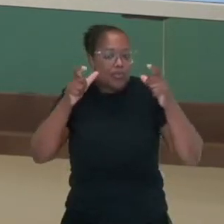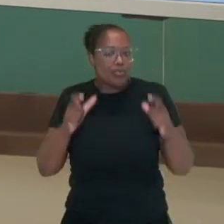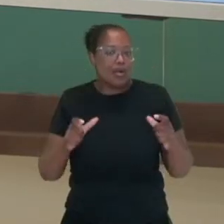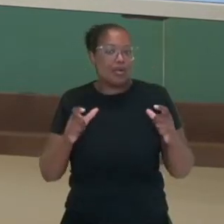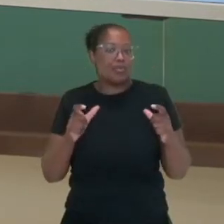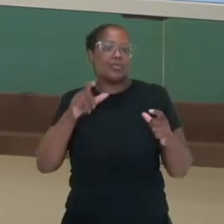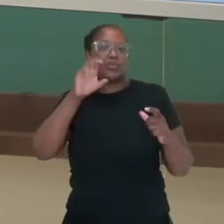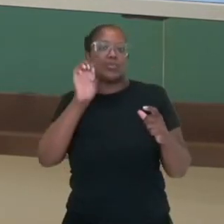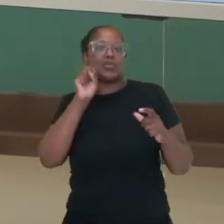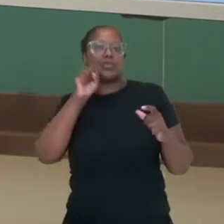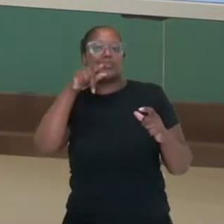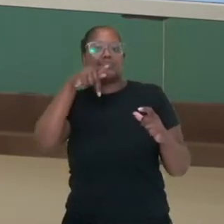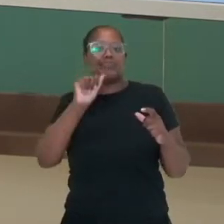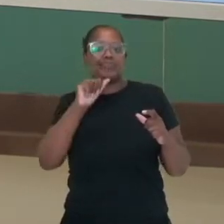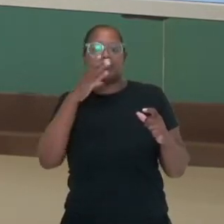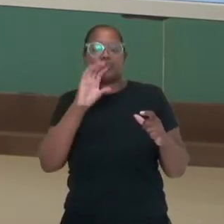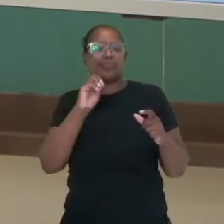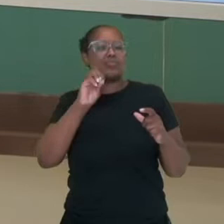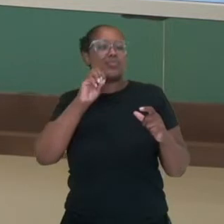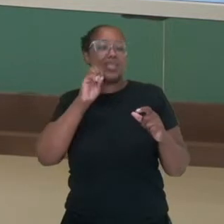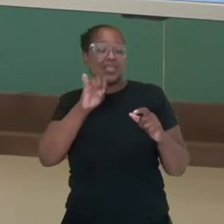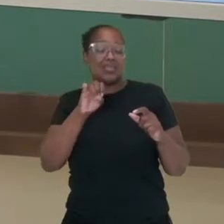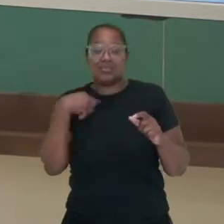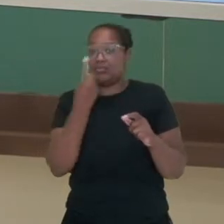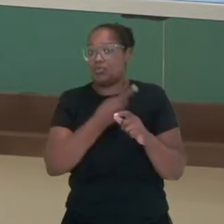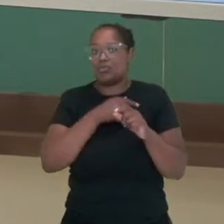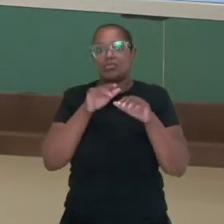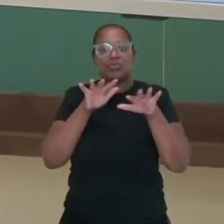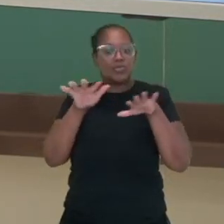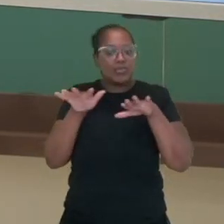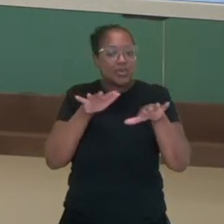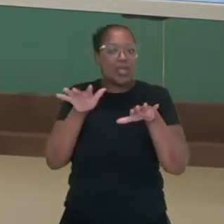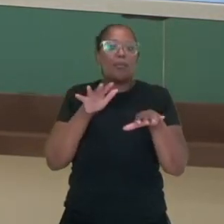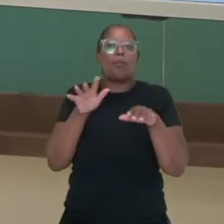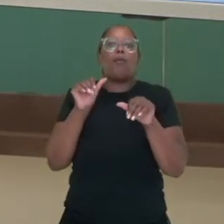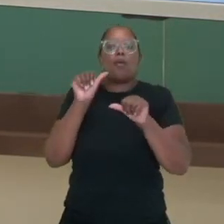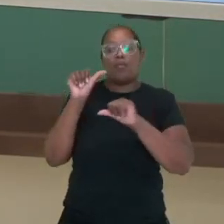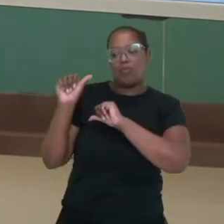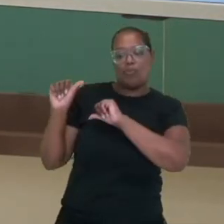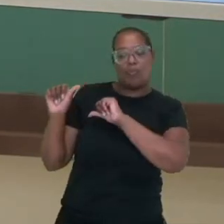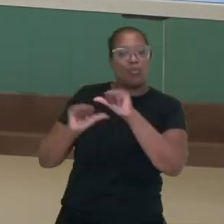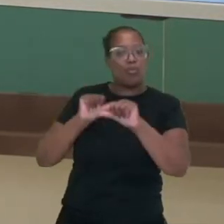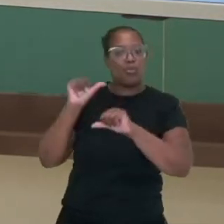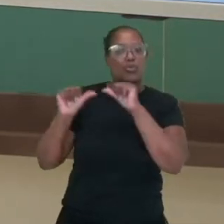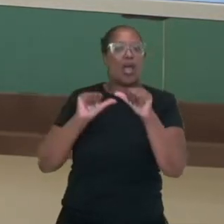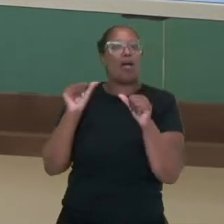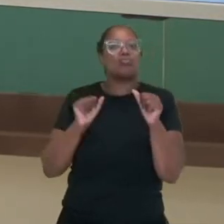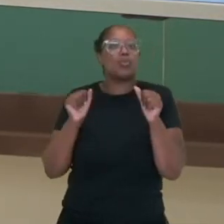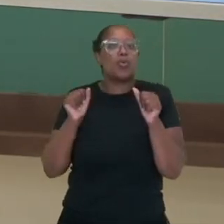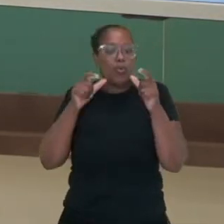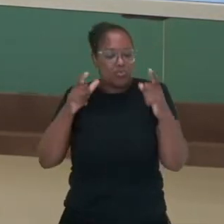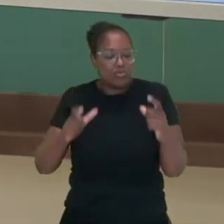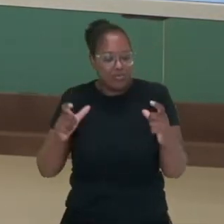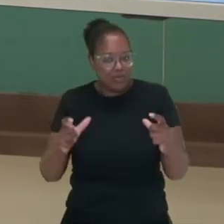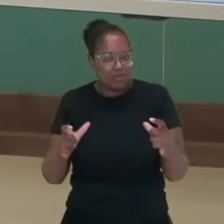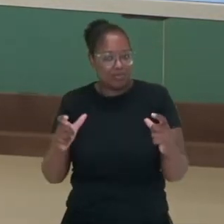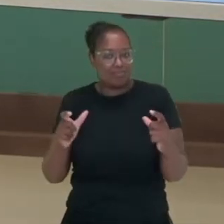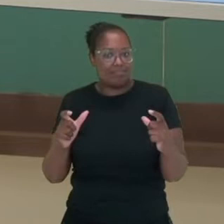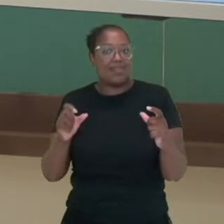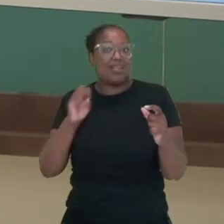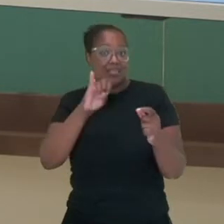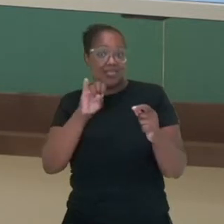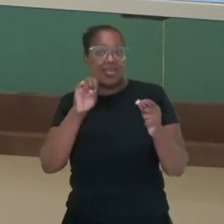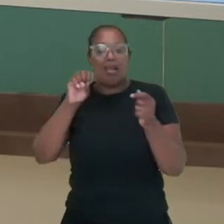no espaço. Quando nos movimentamos, mudamos a nossa ocupação dentro desse espaço e quando